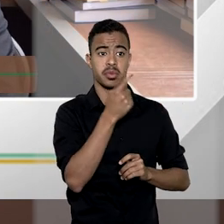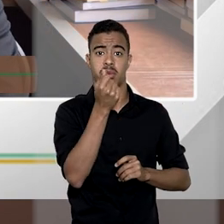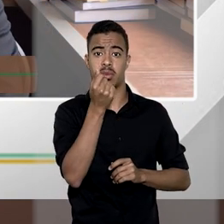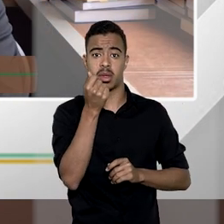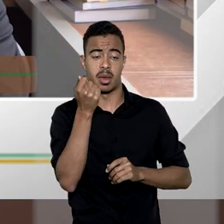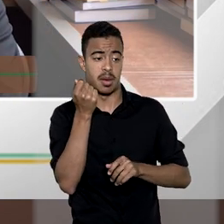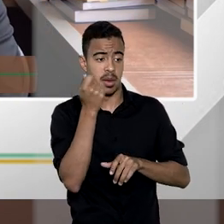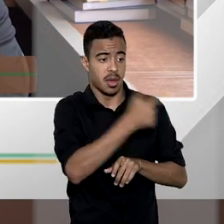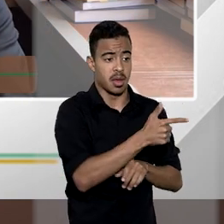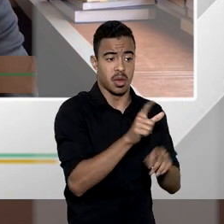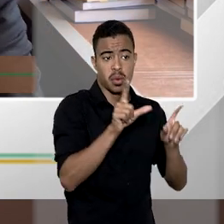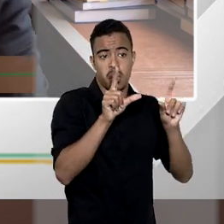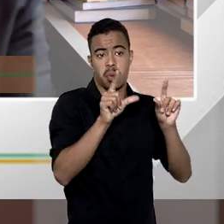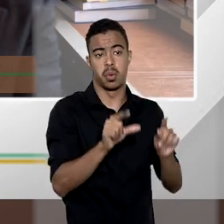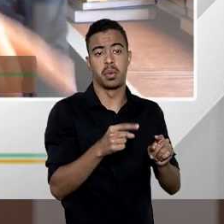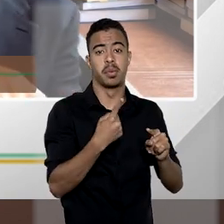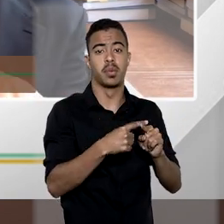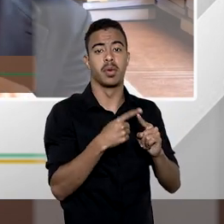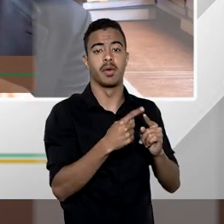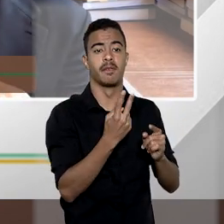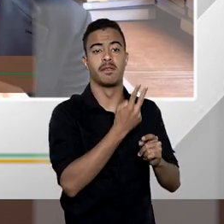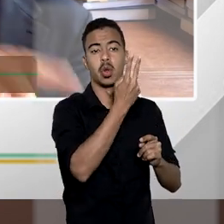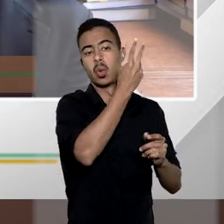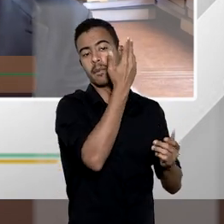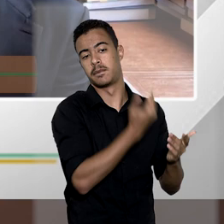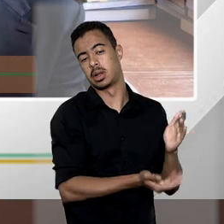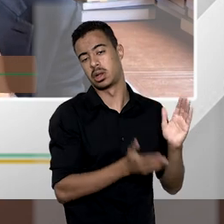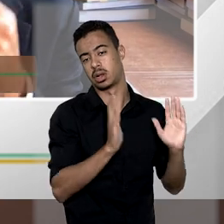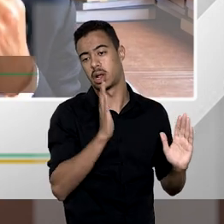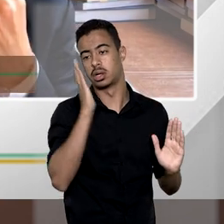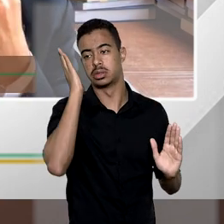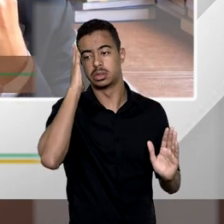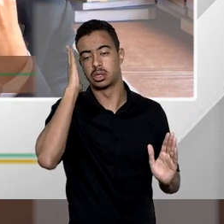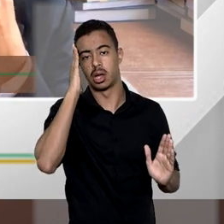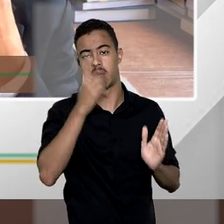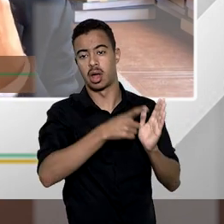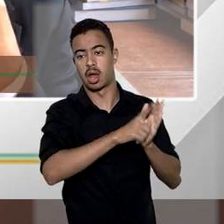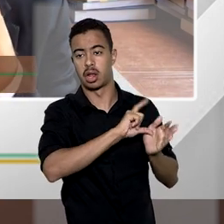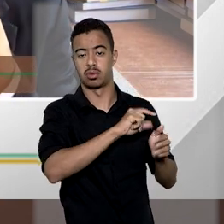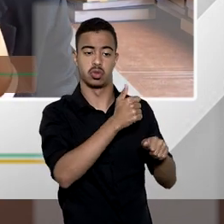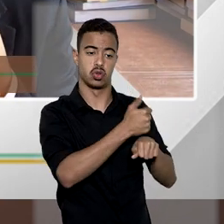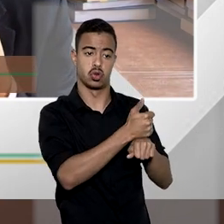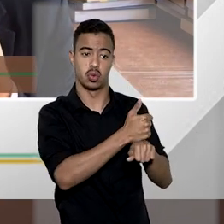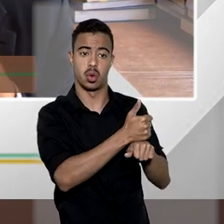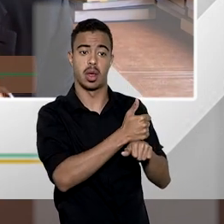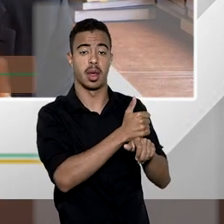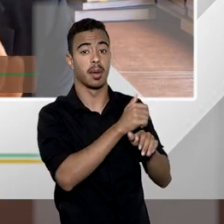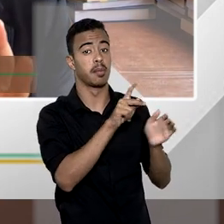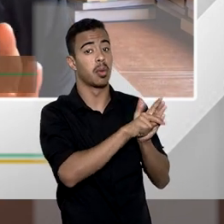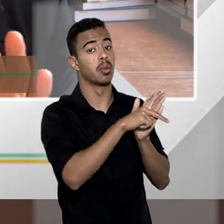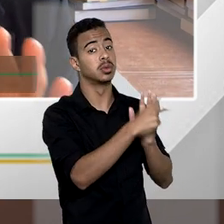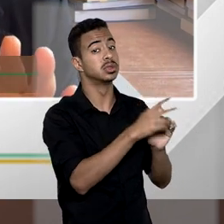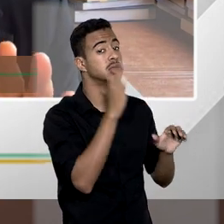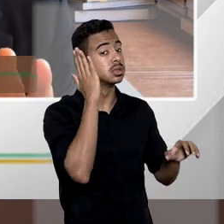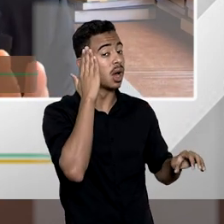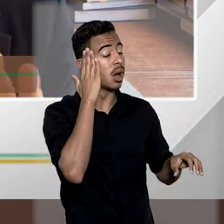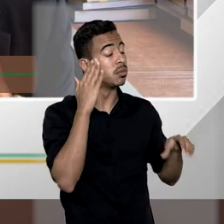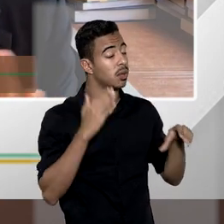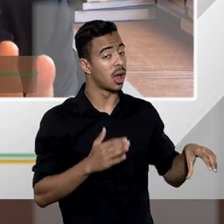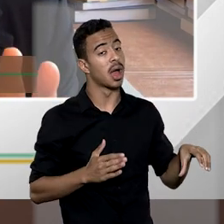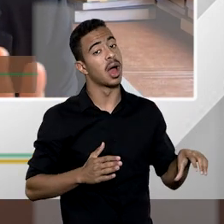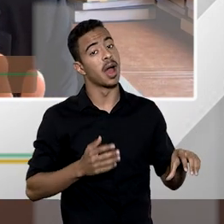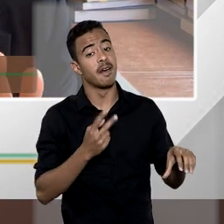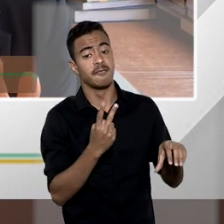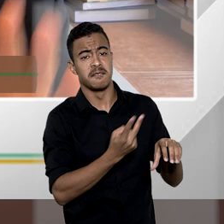ser indenizado a menor porque ele desde então já estava sem a titularidade do bem mas a regra